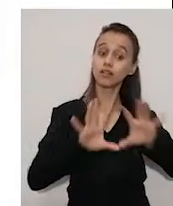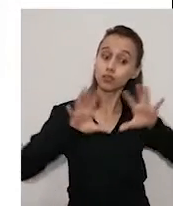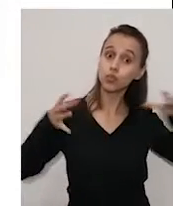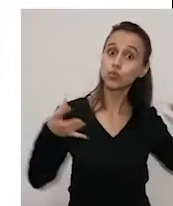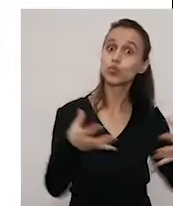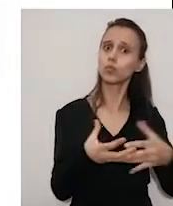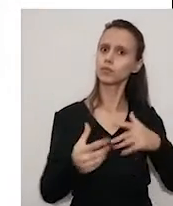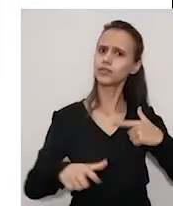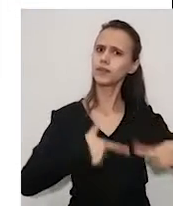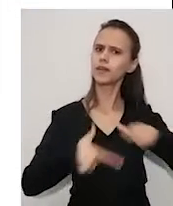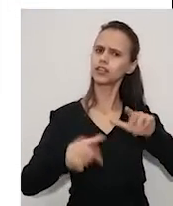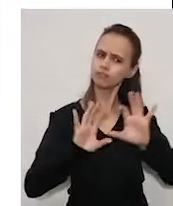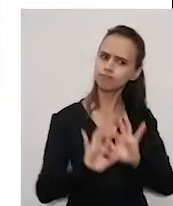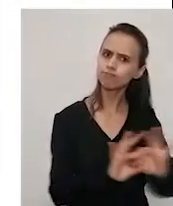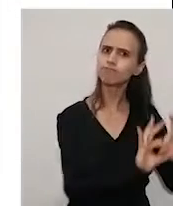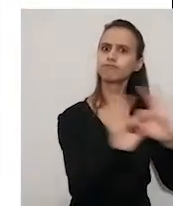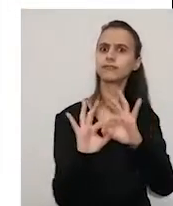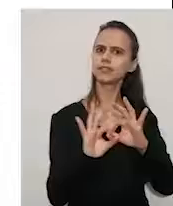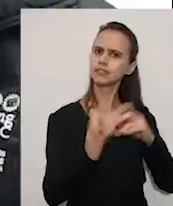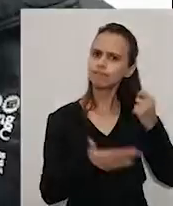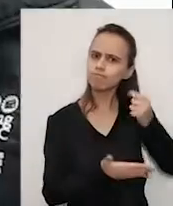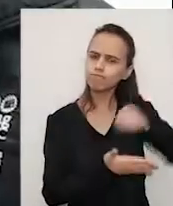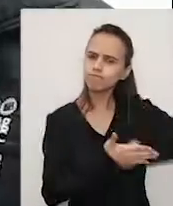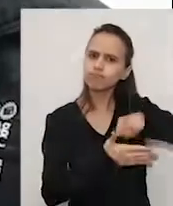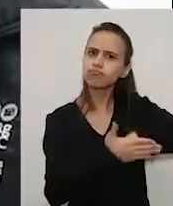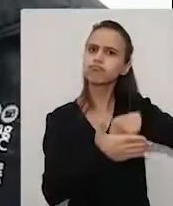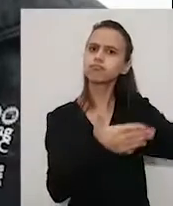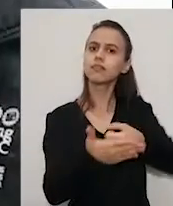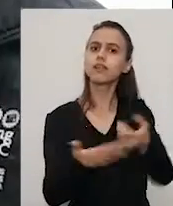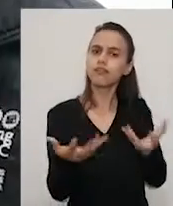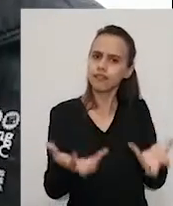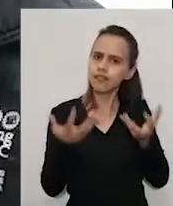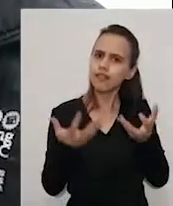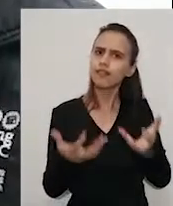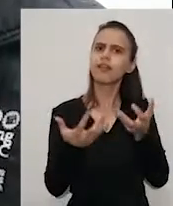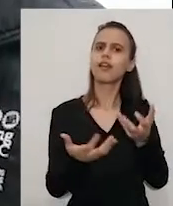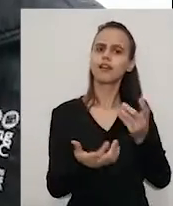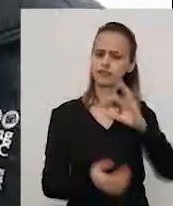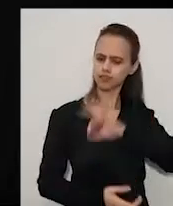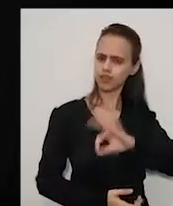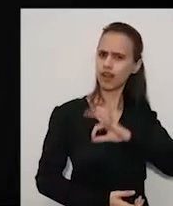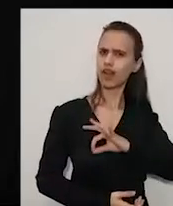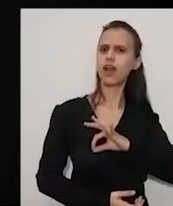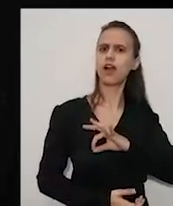melhores condições de trabalho e salário, principalmente em tempos de pandemia.